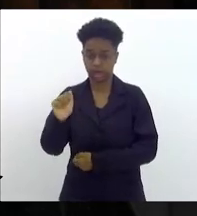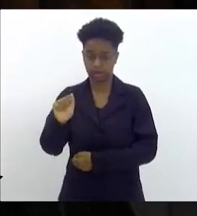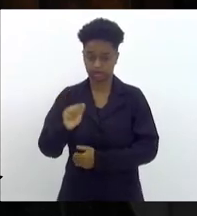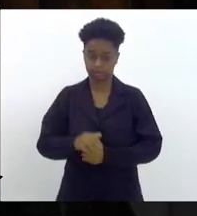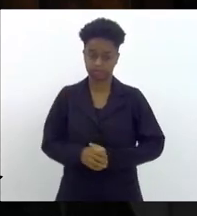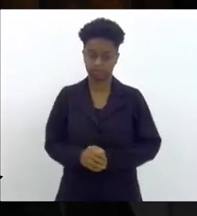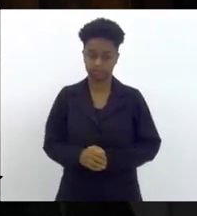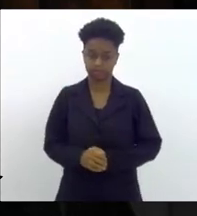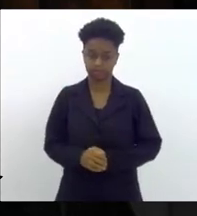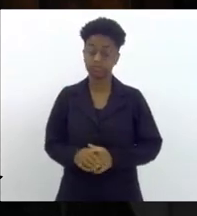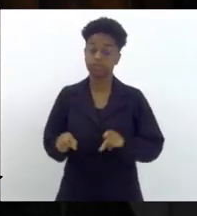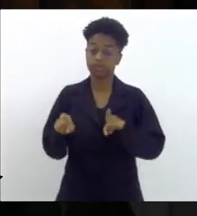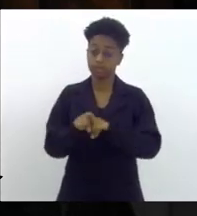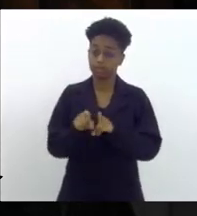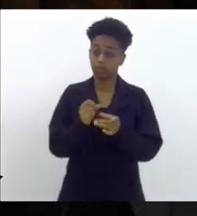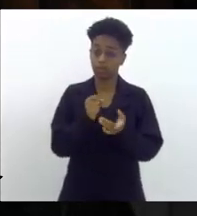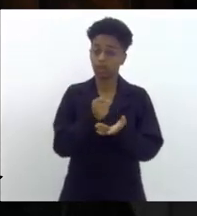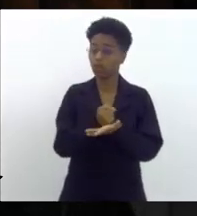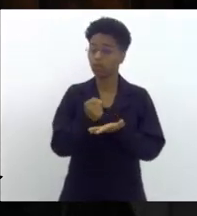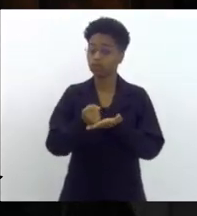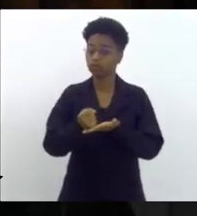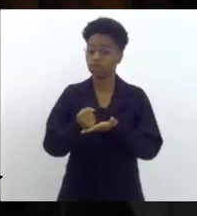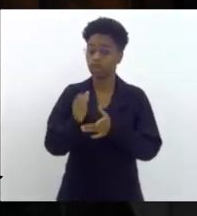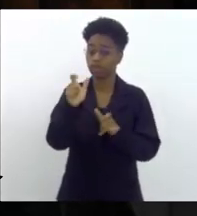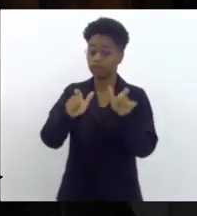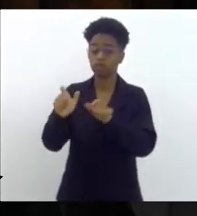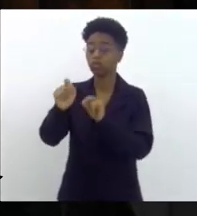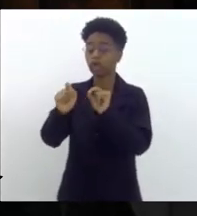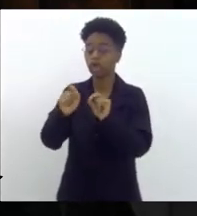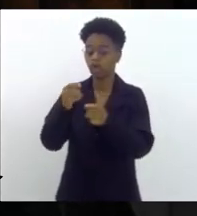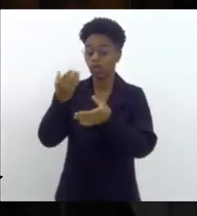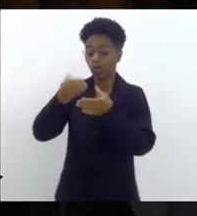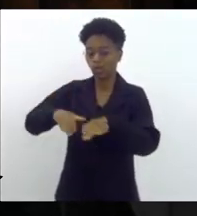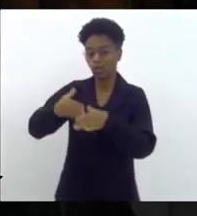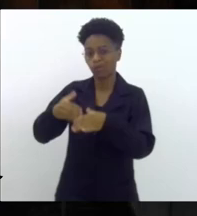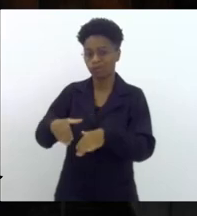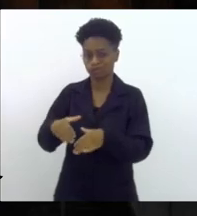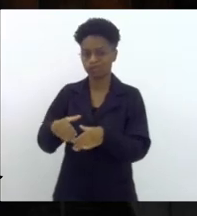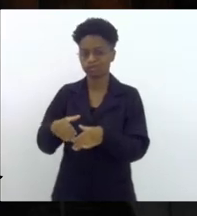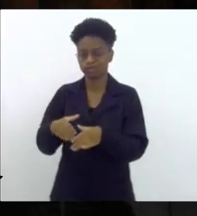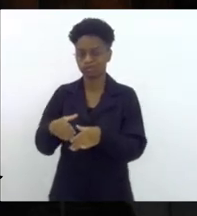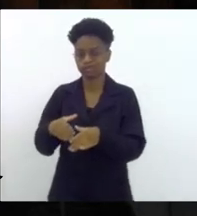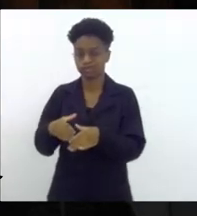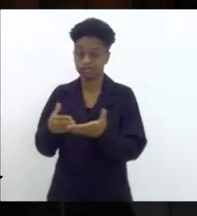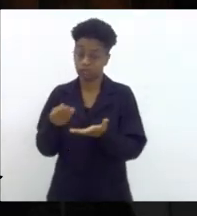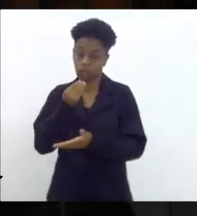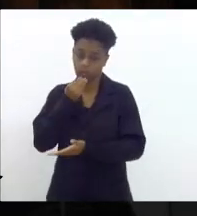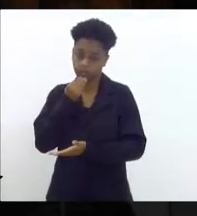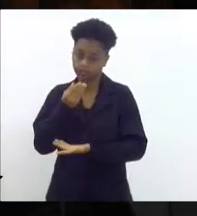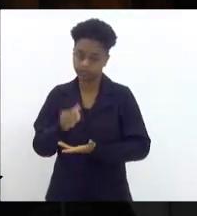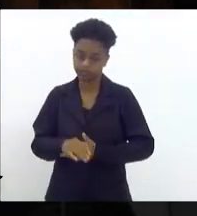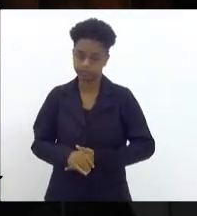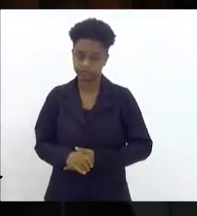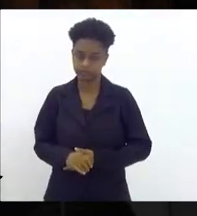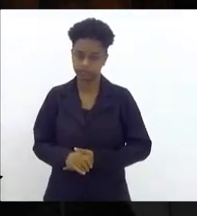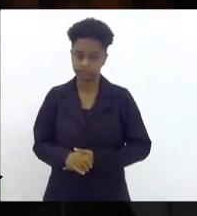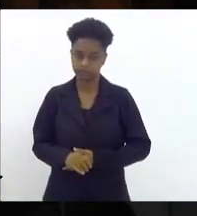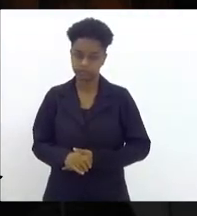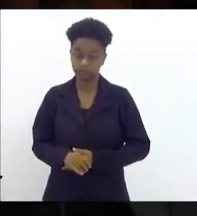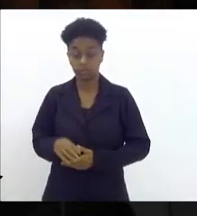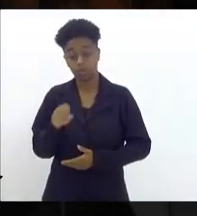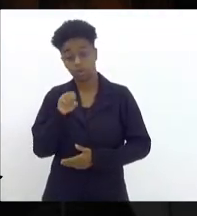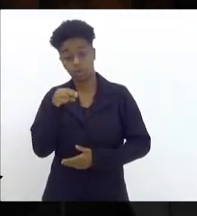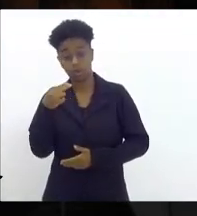A admissão de pessoal. A admissão de pessoal é concurso público. Claramente. Ou a